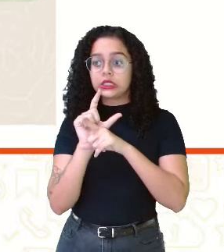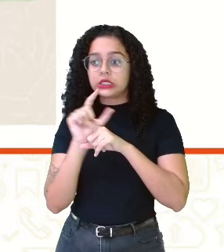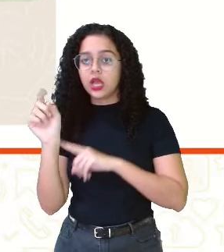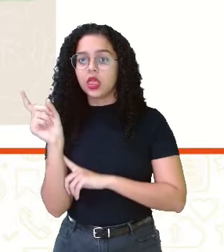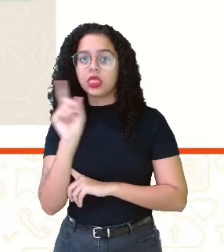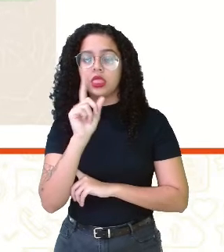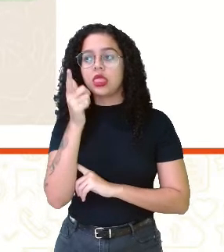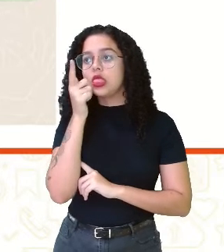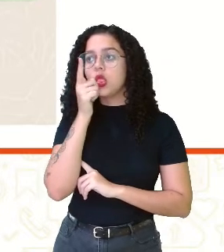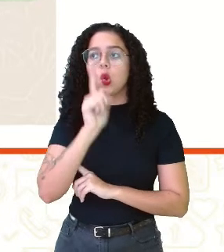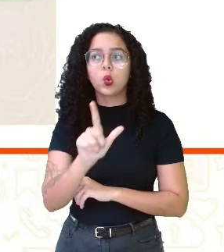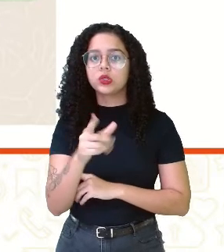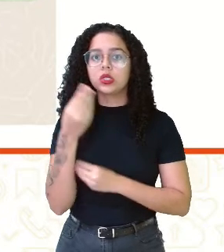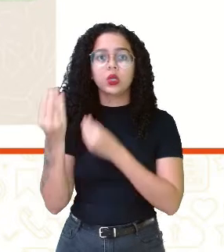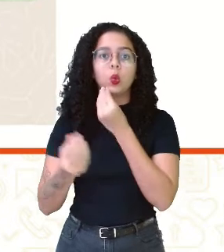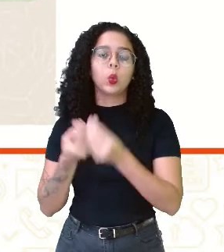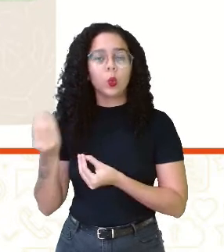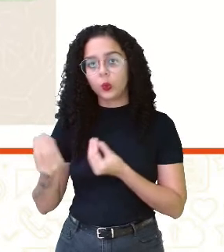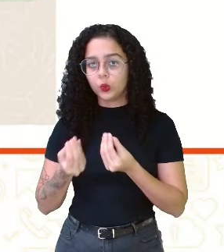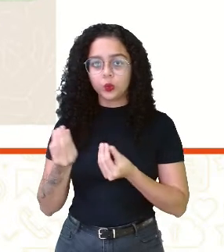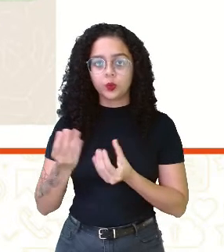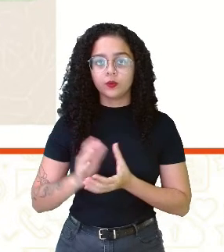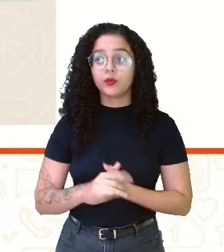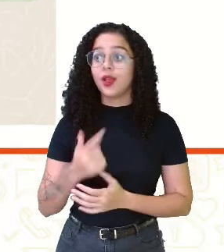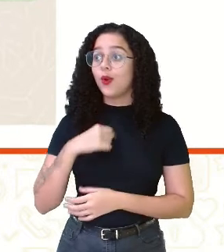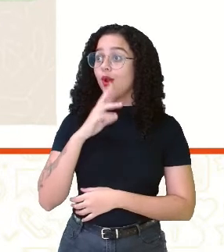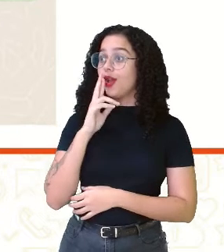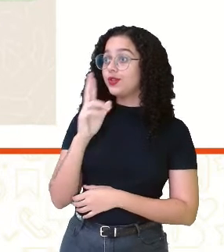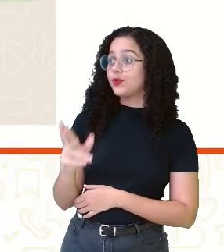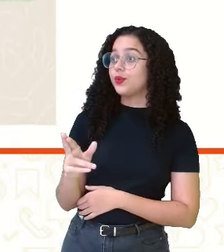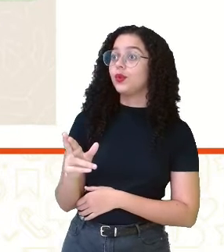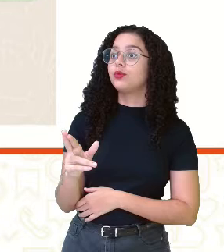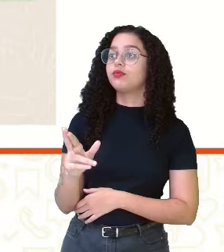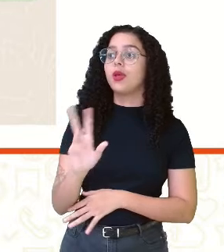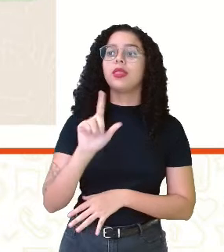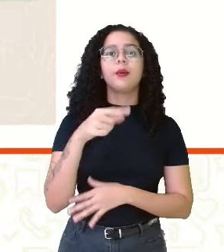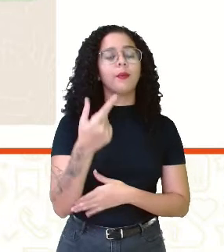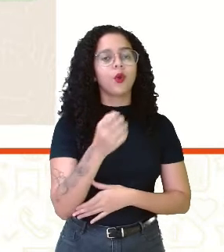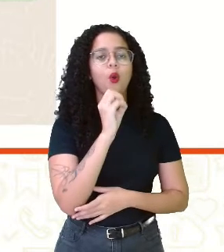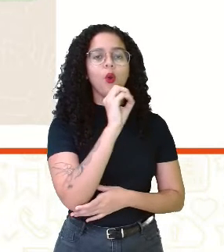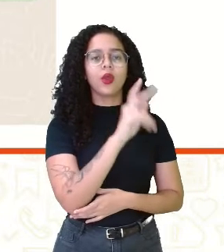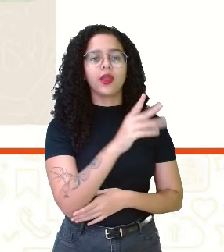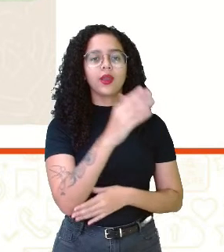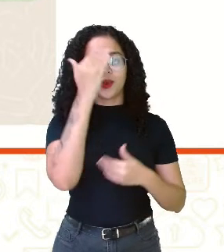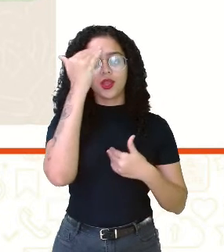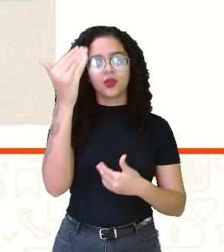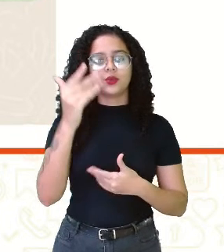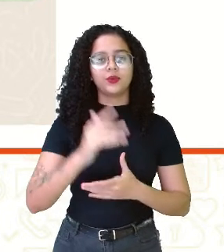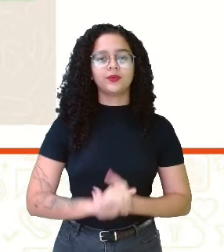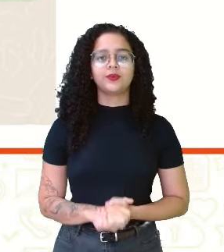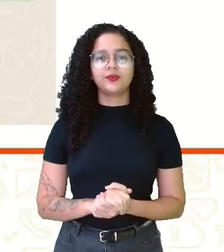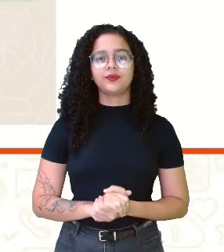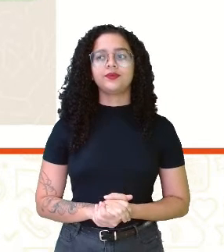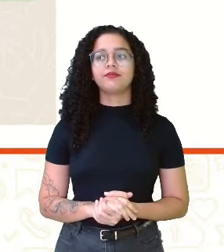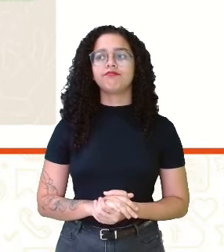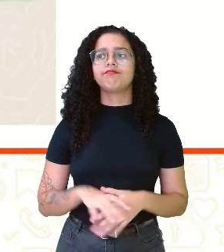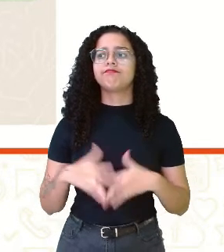não conseguir, como? Eu respondo para ele e aí ele coloca, ok, obrigado.